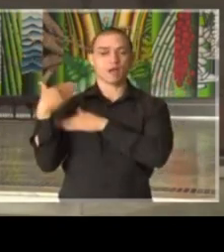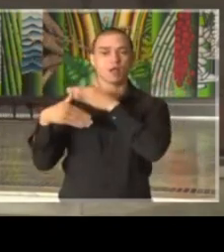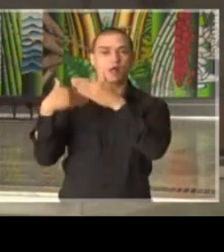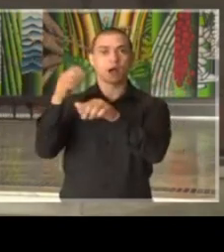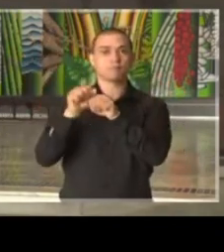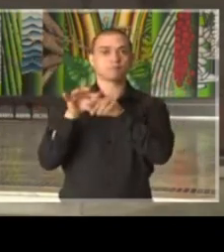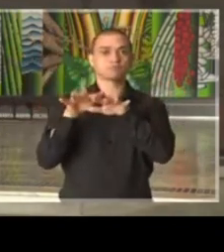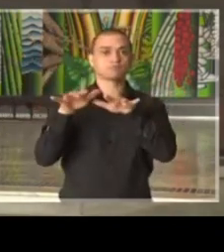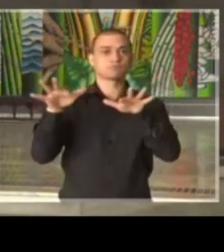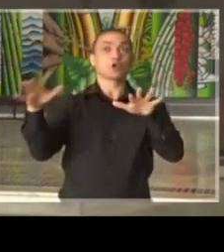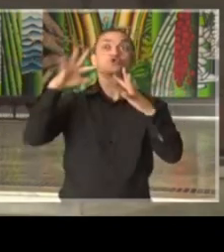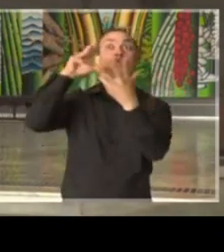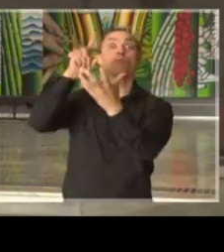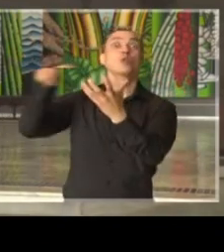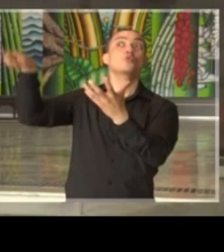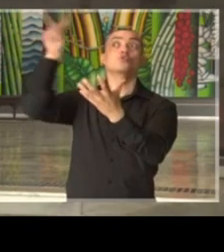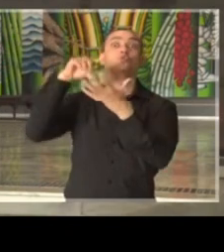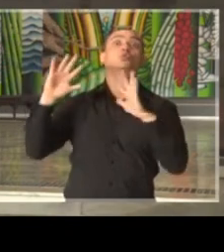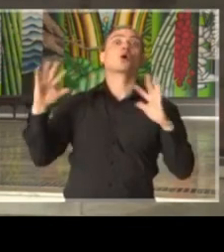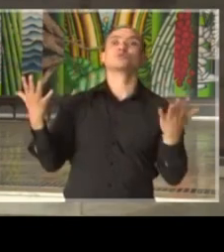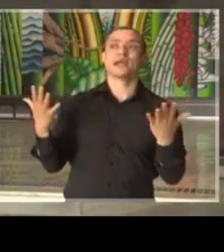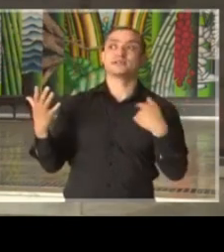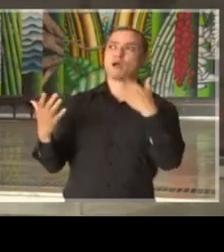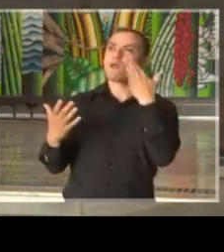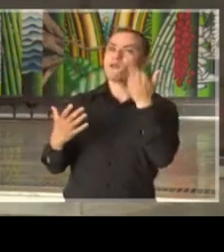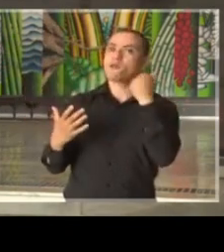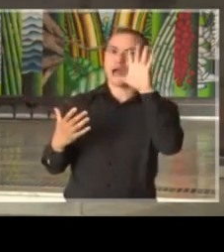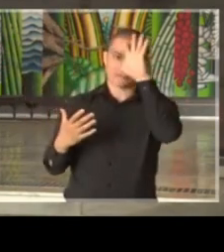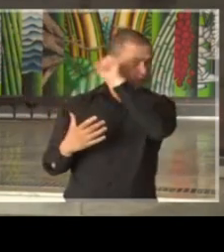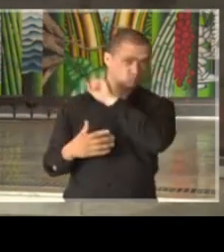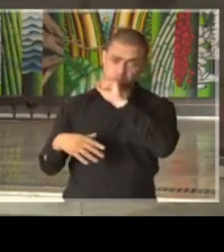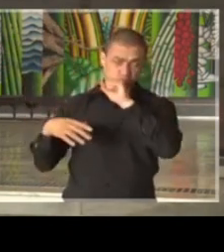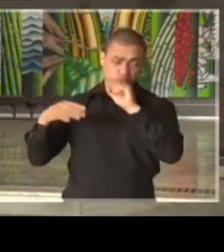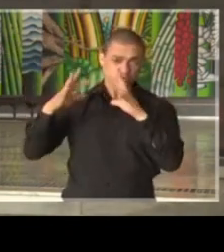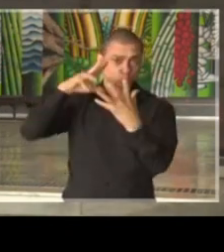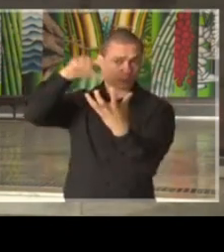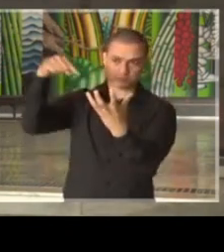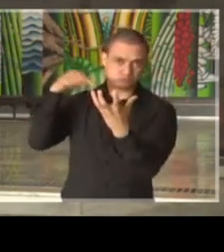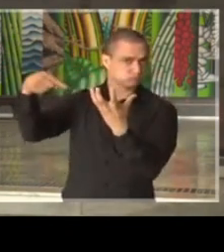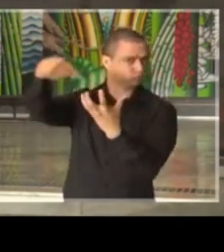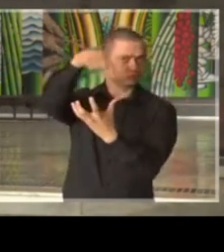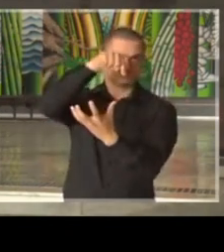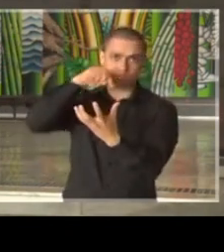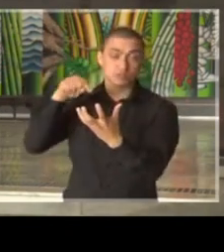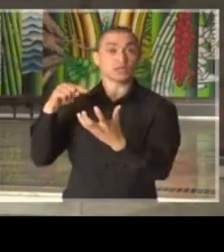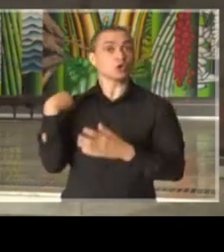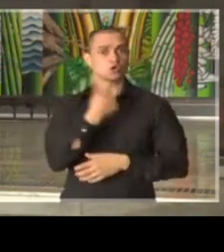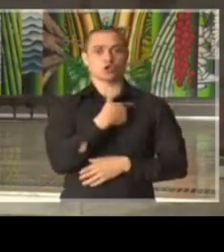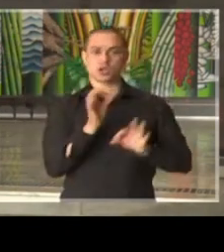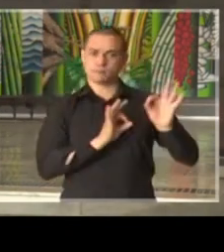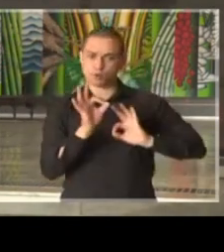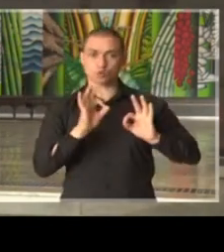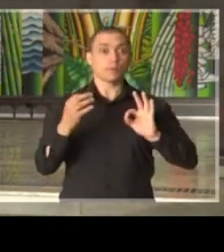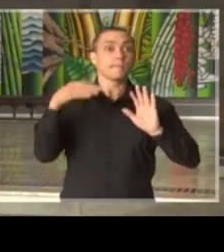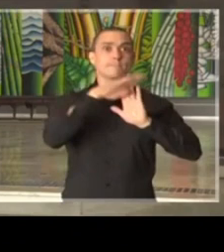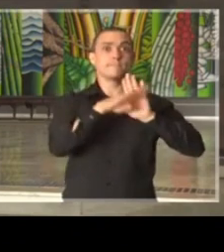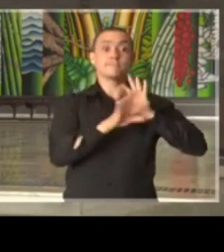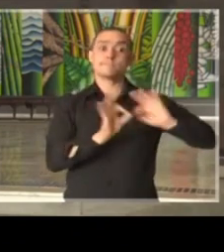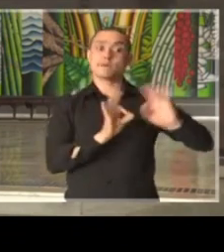no mundo do coronavírus, em qualquer parte do planeta. Então, nós temos todas as contingências